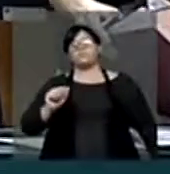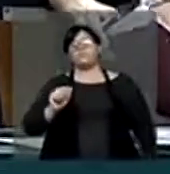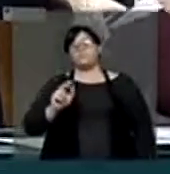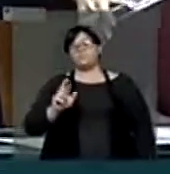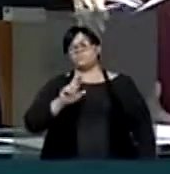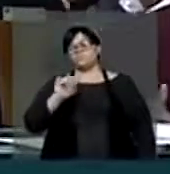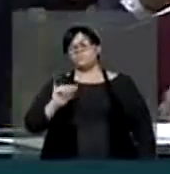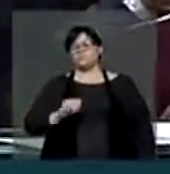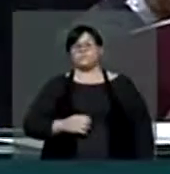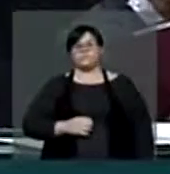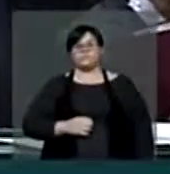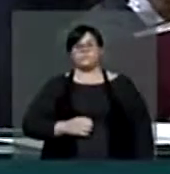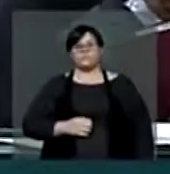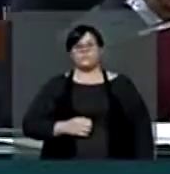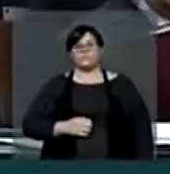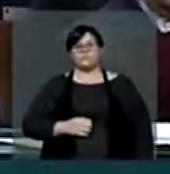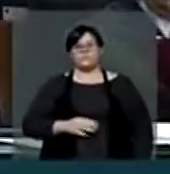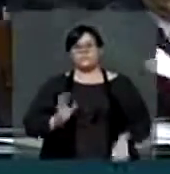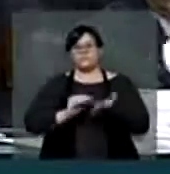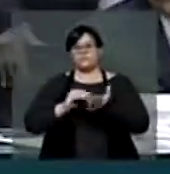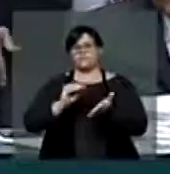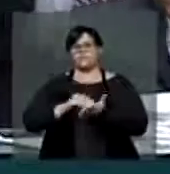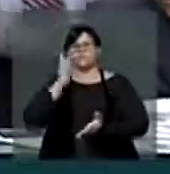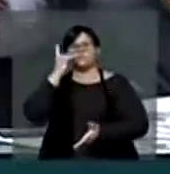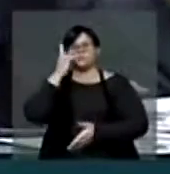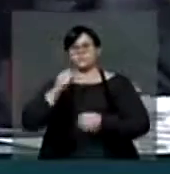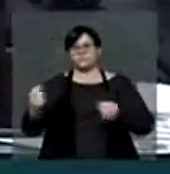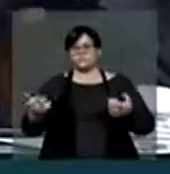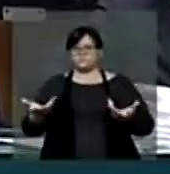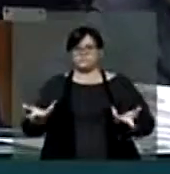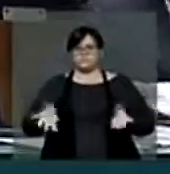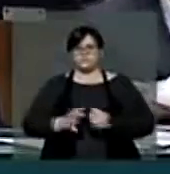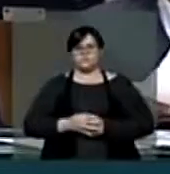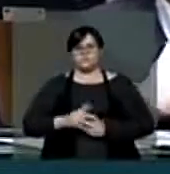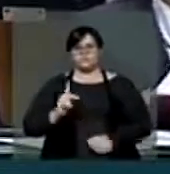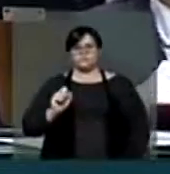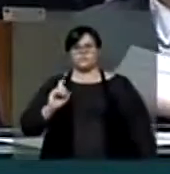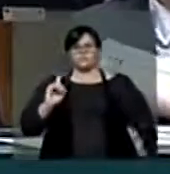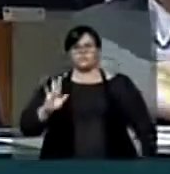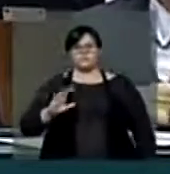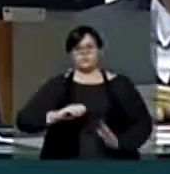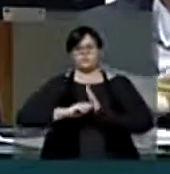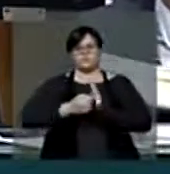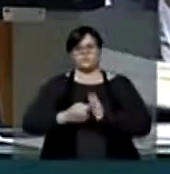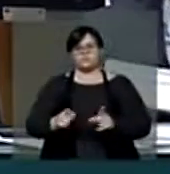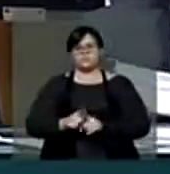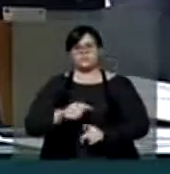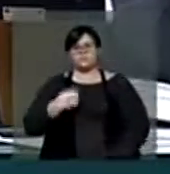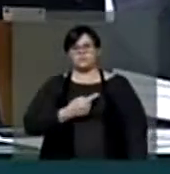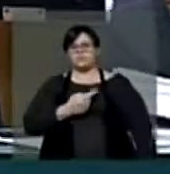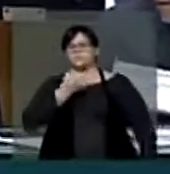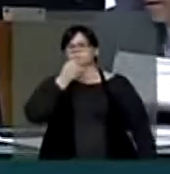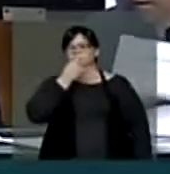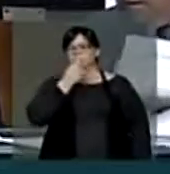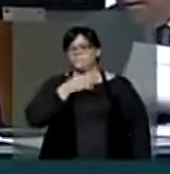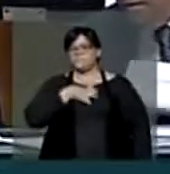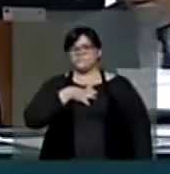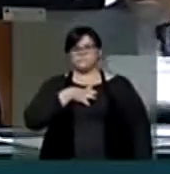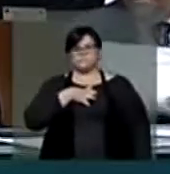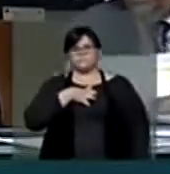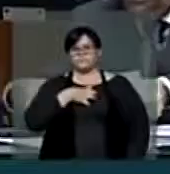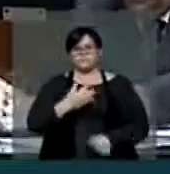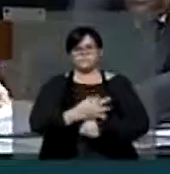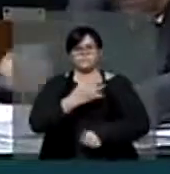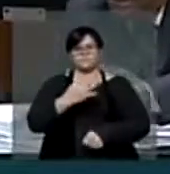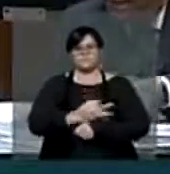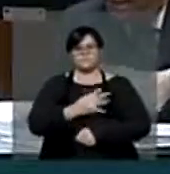Com a evidente falta de quórum... Presidente, nós lamentamos a intolerância